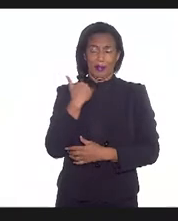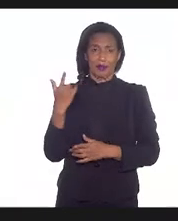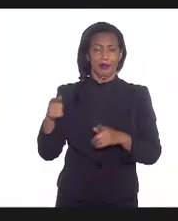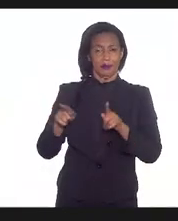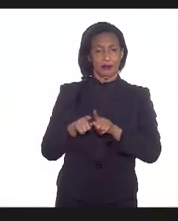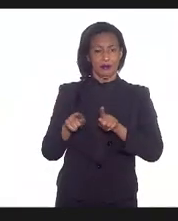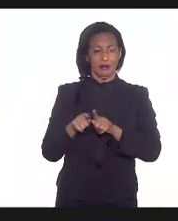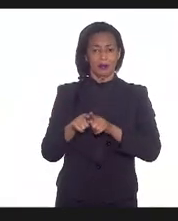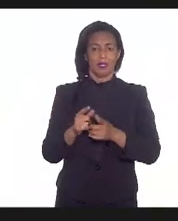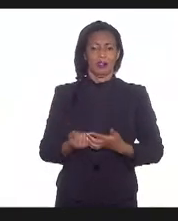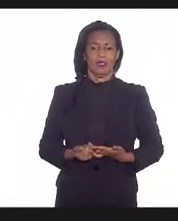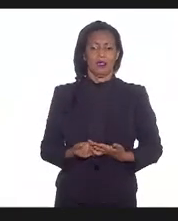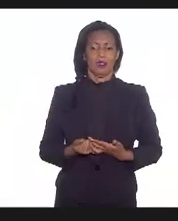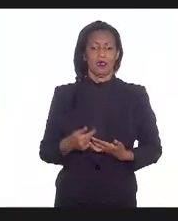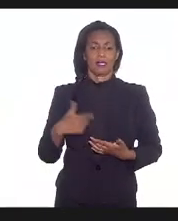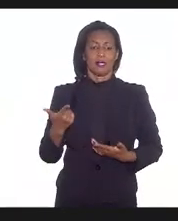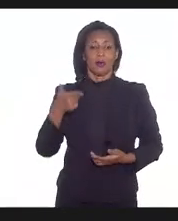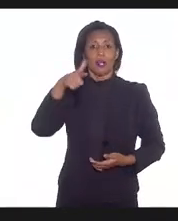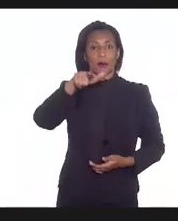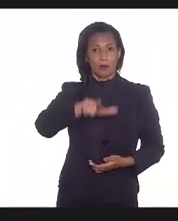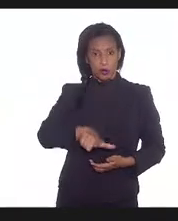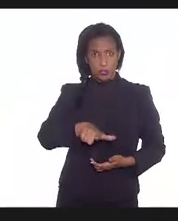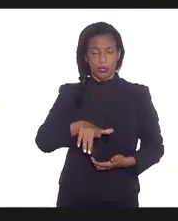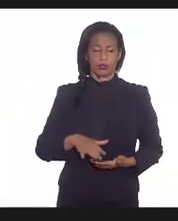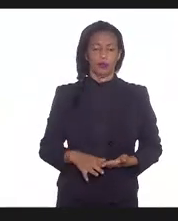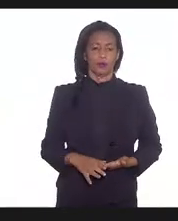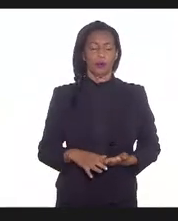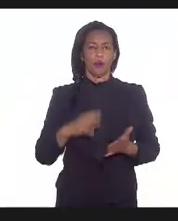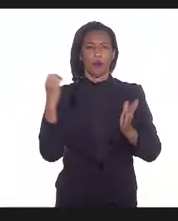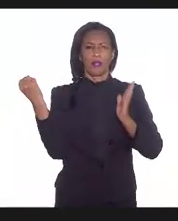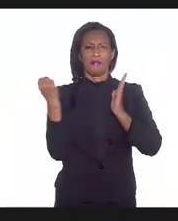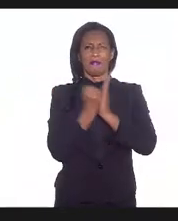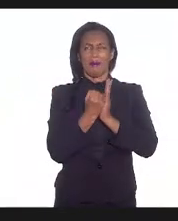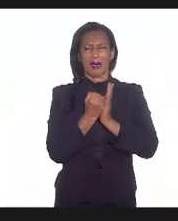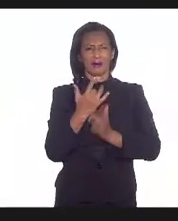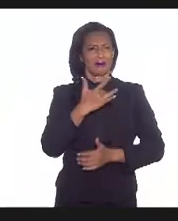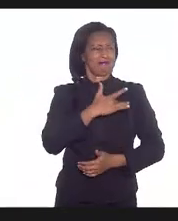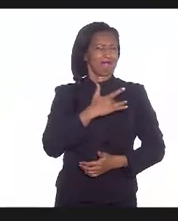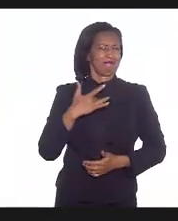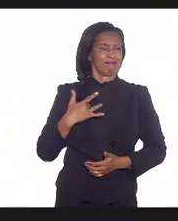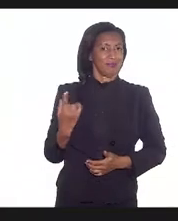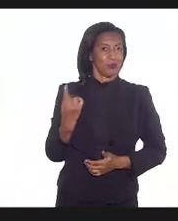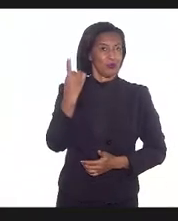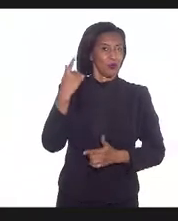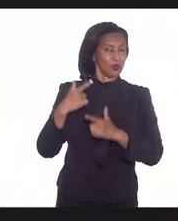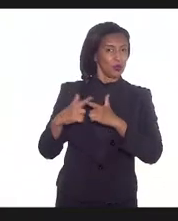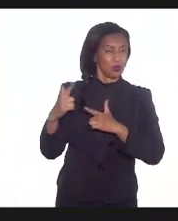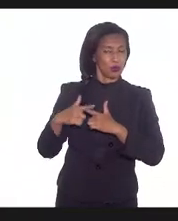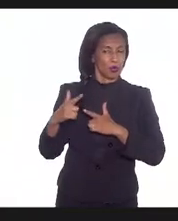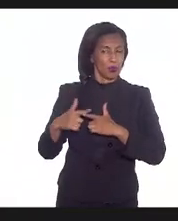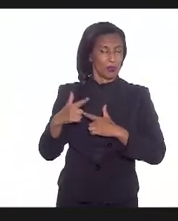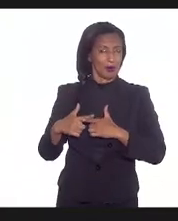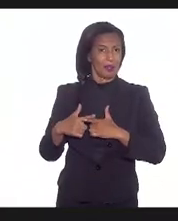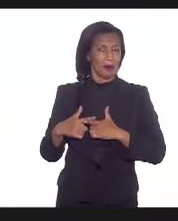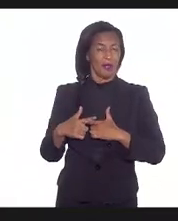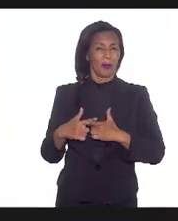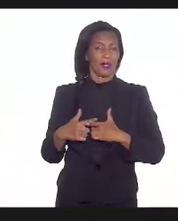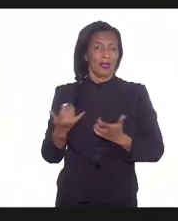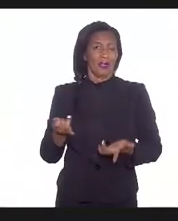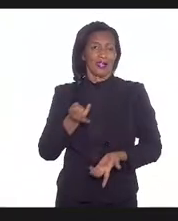A gente falando aqui, repetindo, né, o impacto da saúde, né, um dos problemas é a testagem, né, porque,